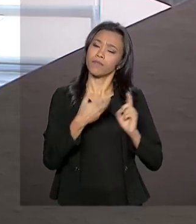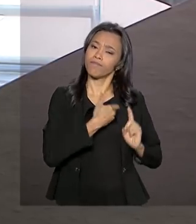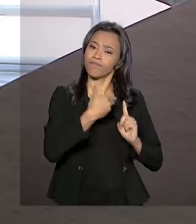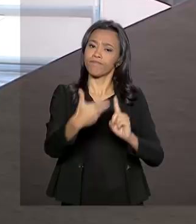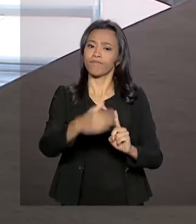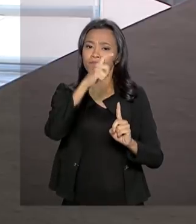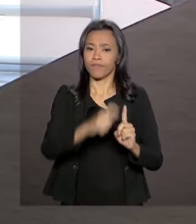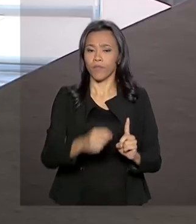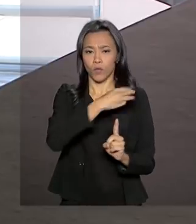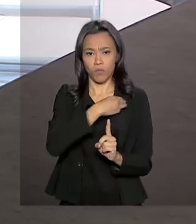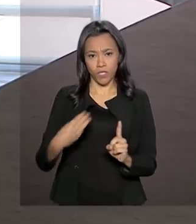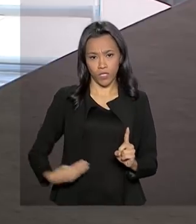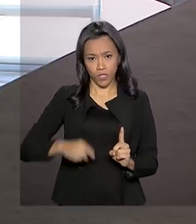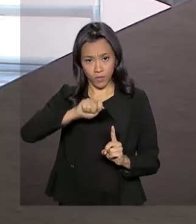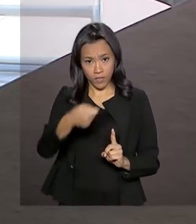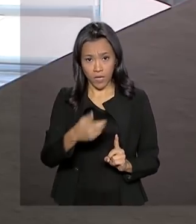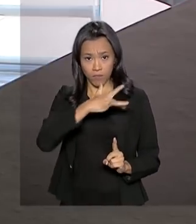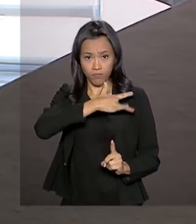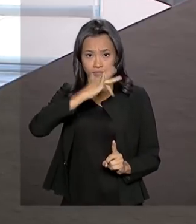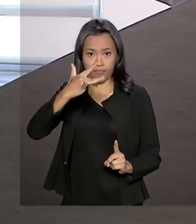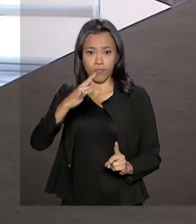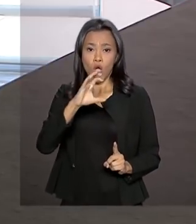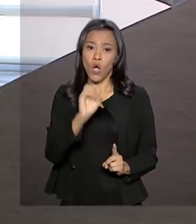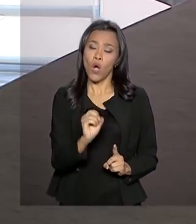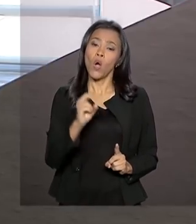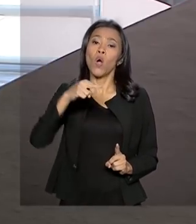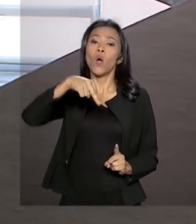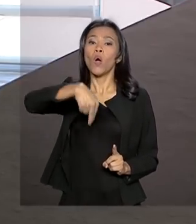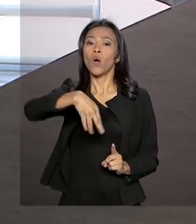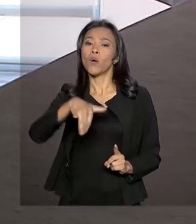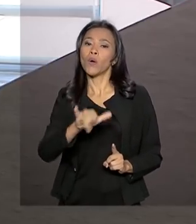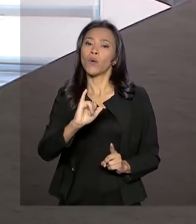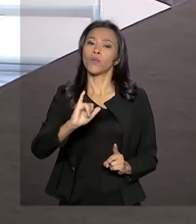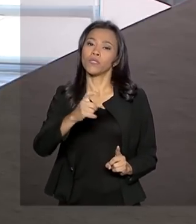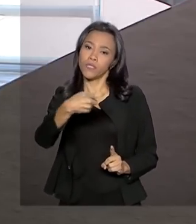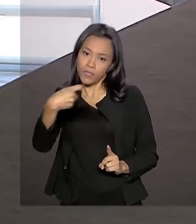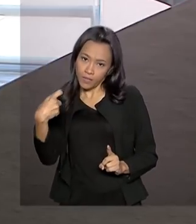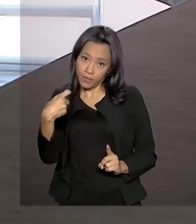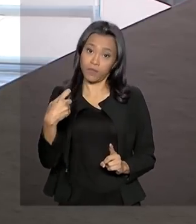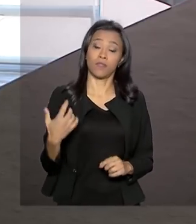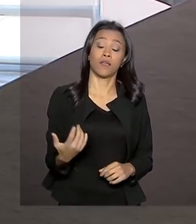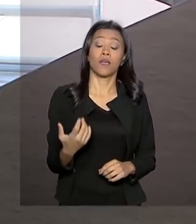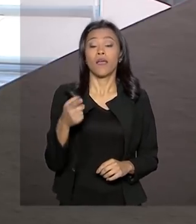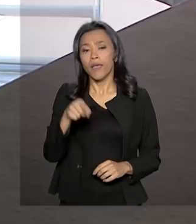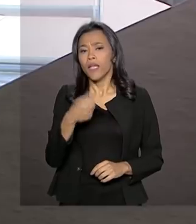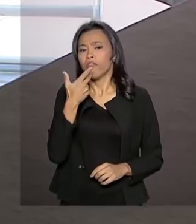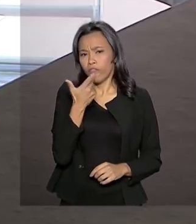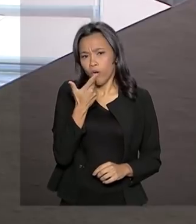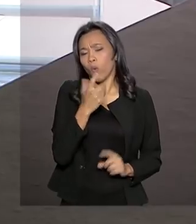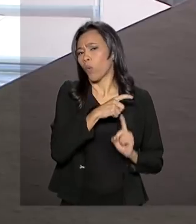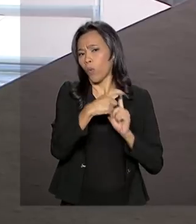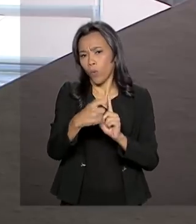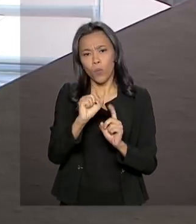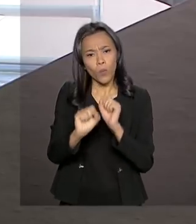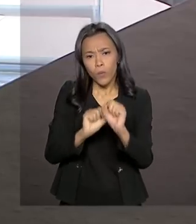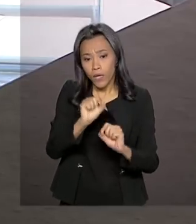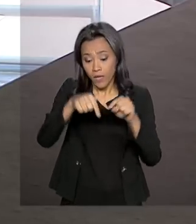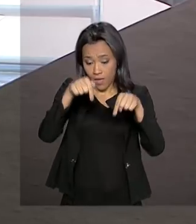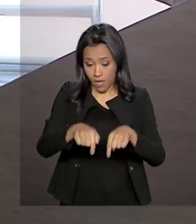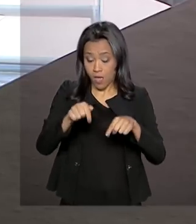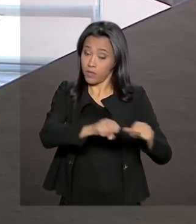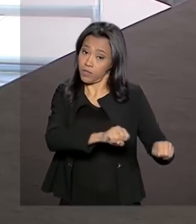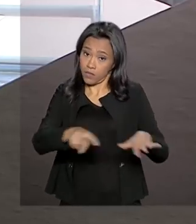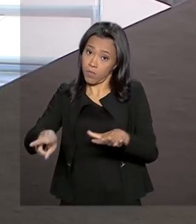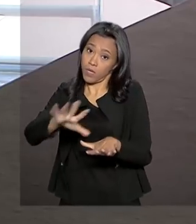-chefe da Casa Civil, Onyx Lorenzoni. Na saída desse encontro, o ministro Onyx confirmou que ainda esta semana,